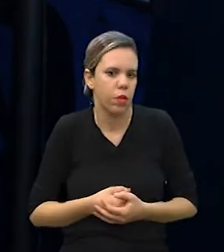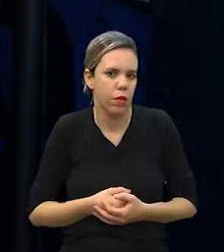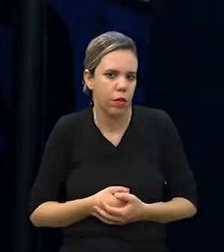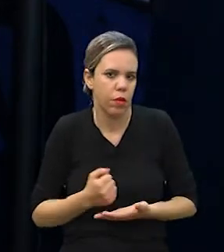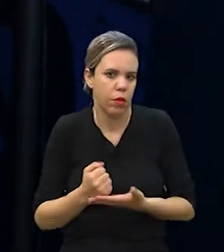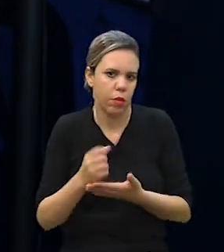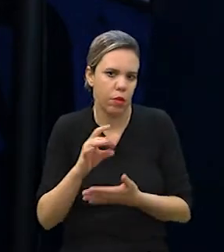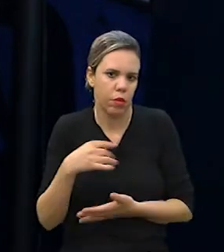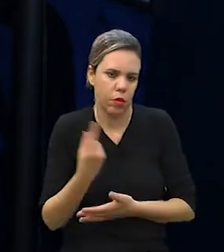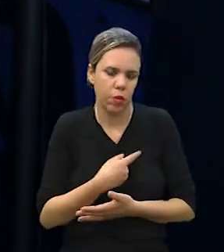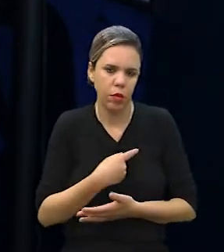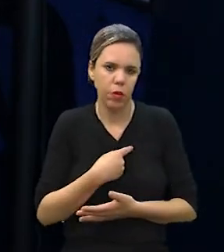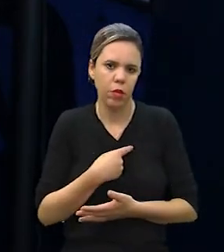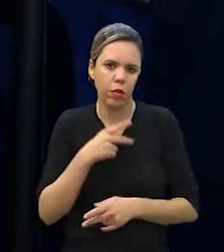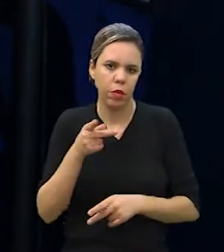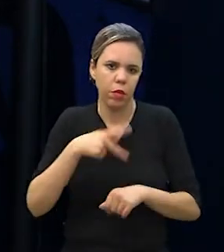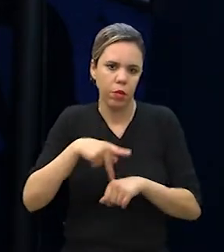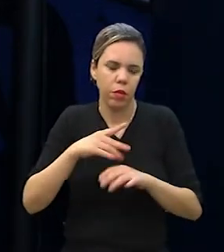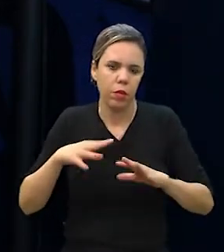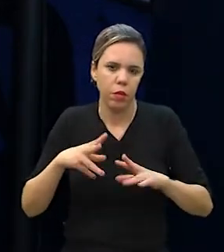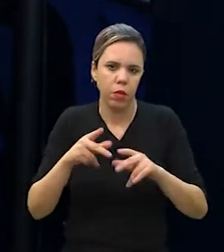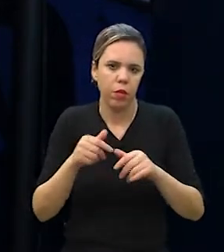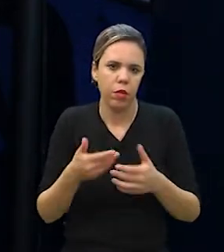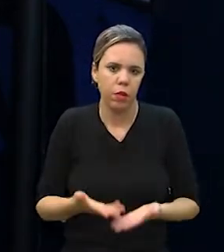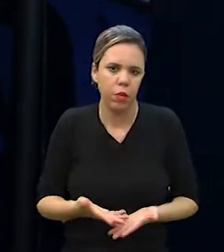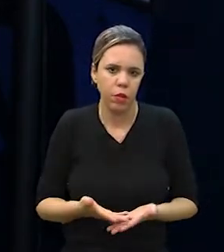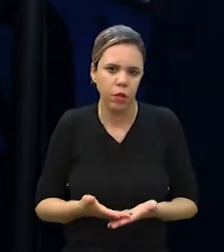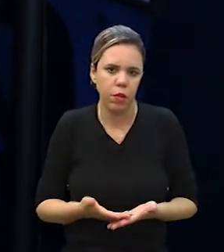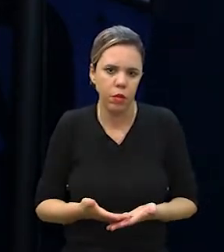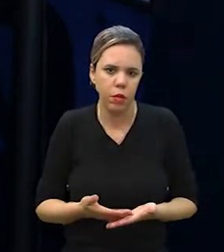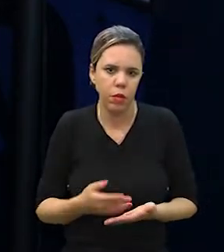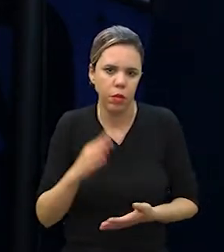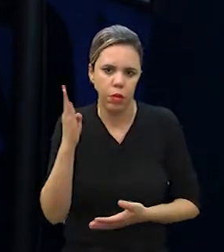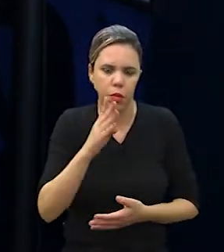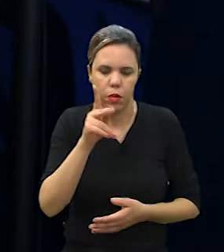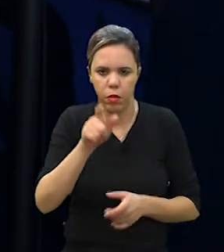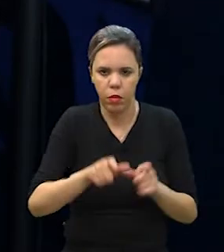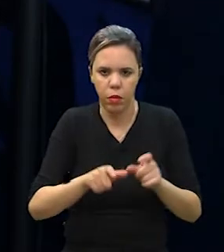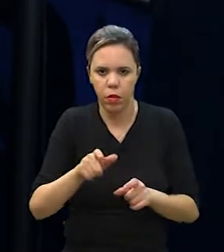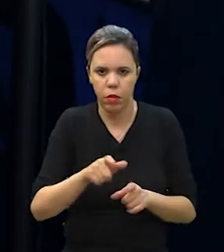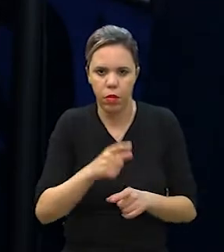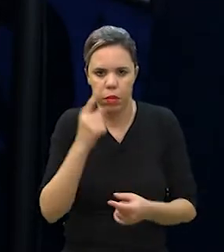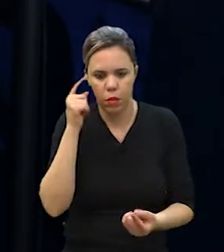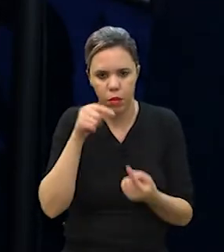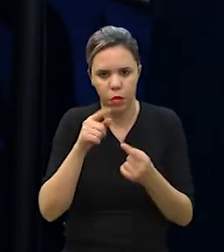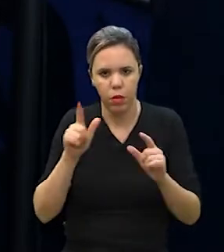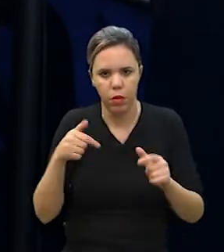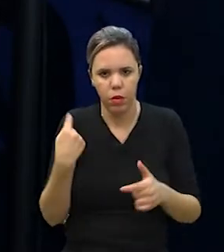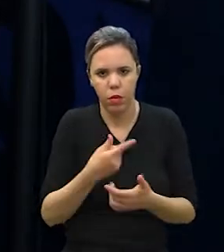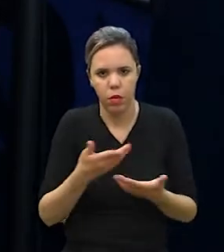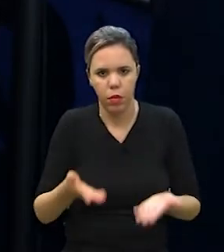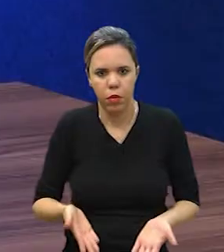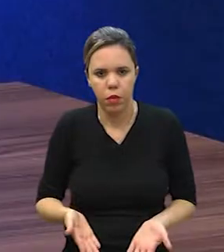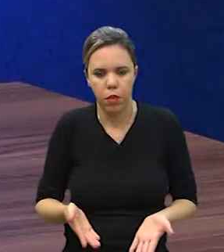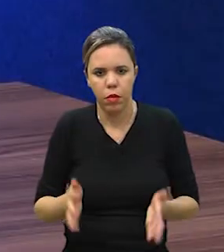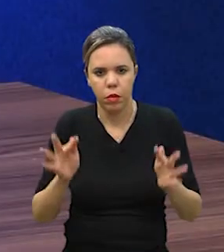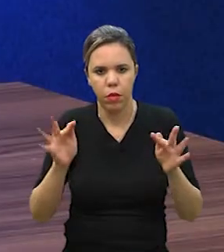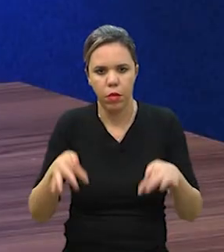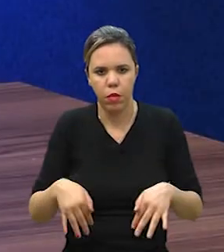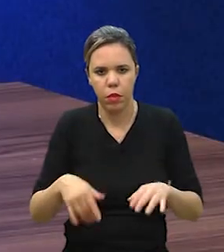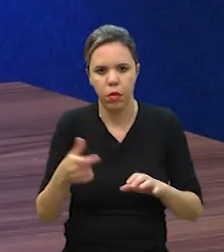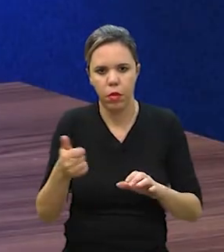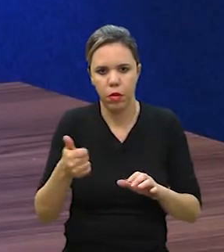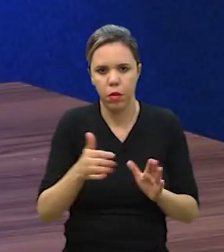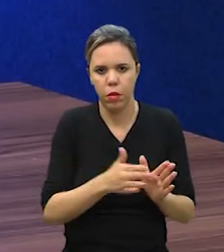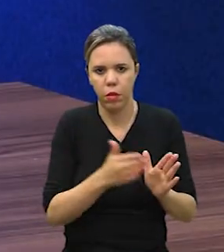não ajuda só a gente, ajuda o país inteiro e essa, como bom brasileiro, é a ideia de todos nós aqui. E assim a